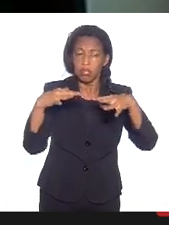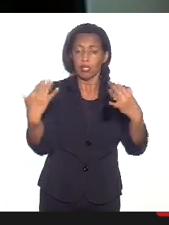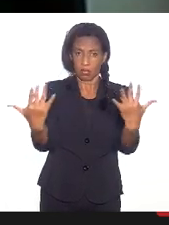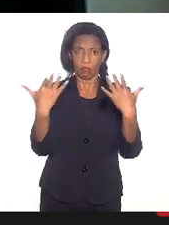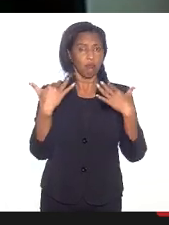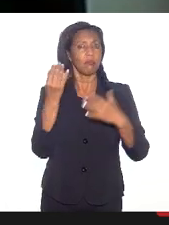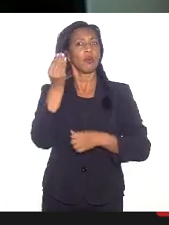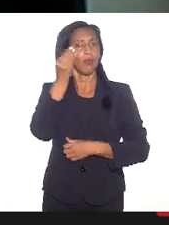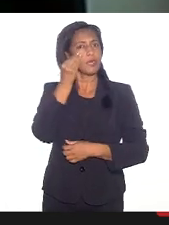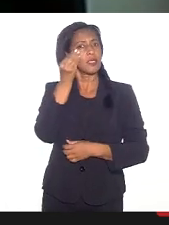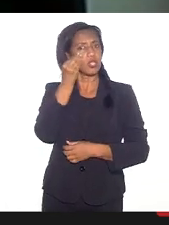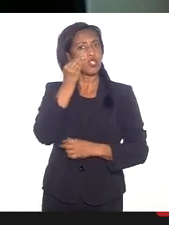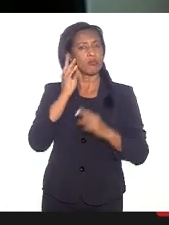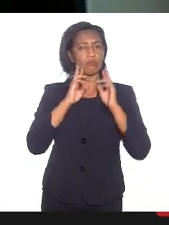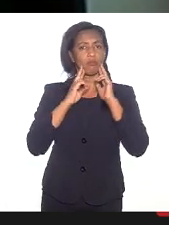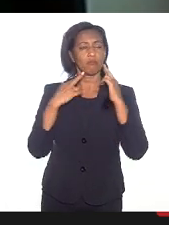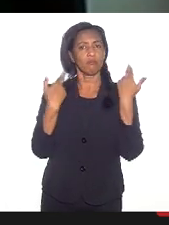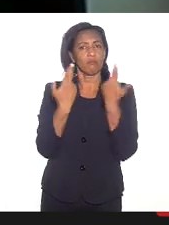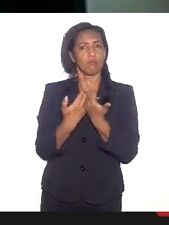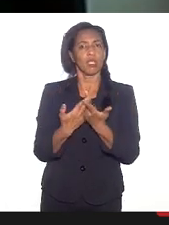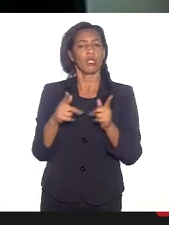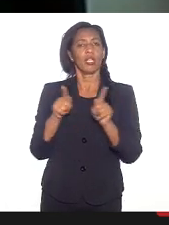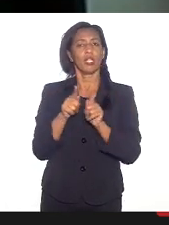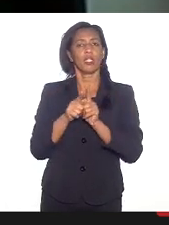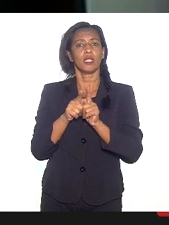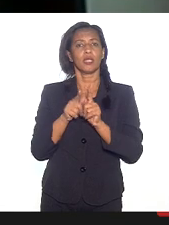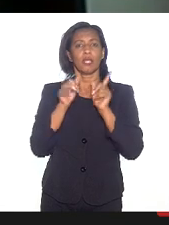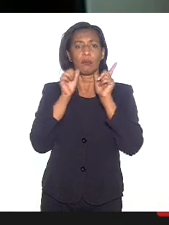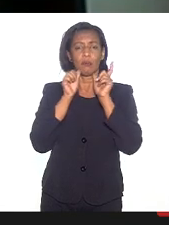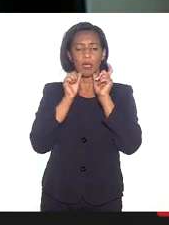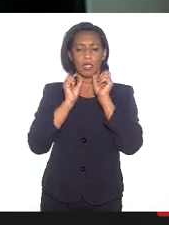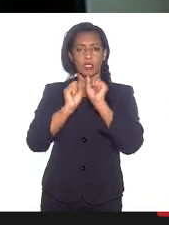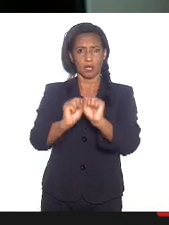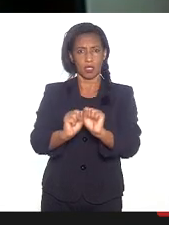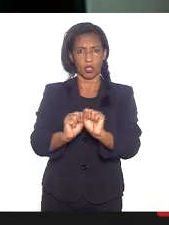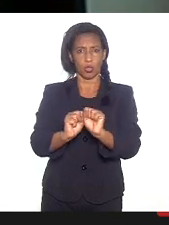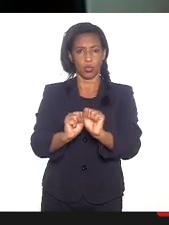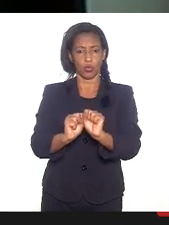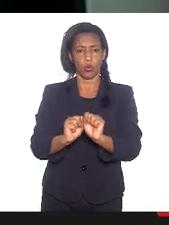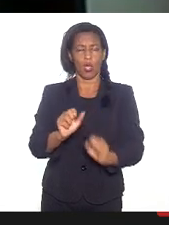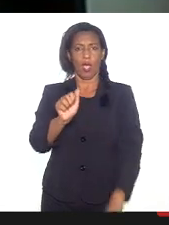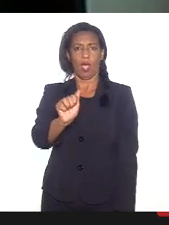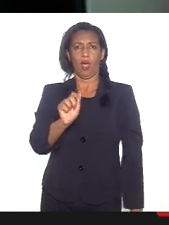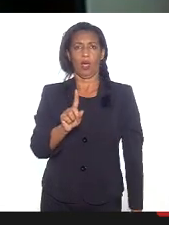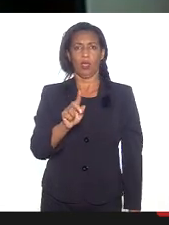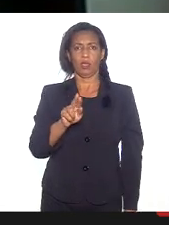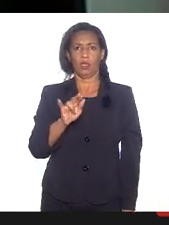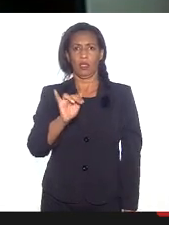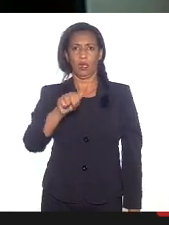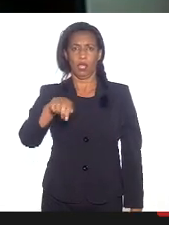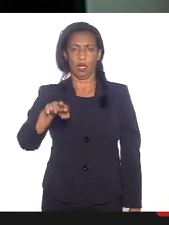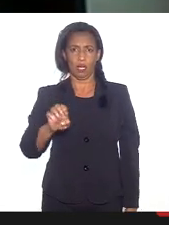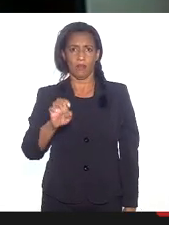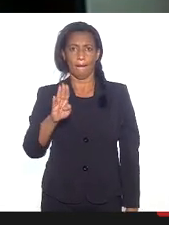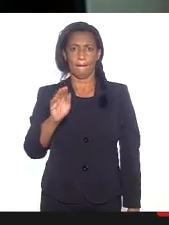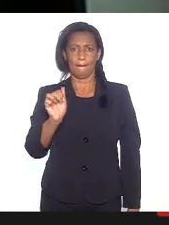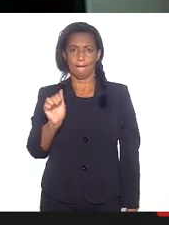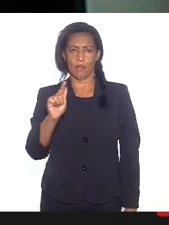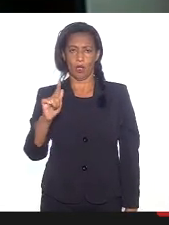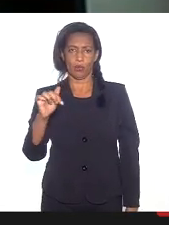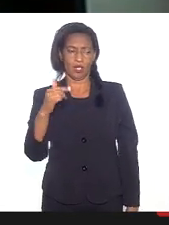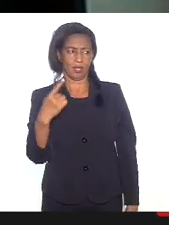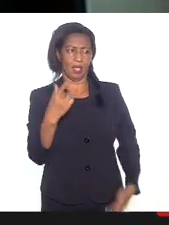reunião e também a assessoria da deputada Adriane Baltazar que está em deslocamento. Então, agradecendo a deputada